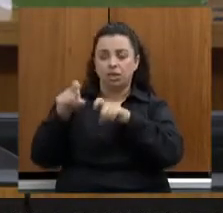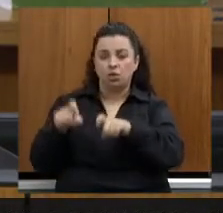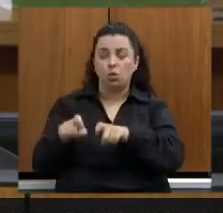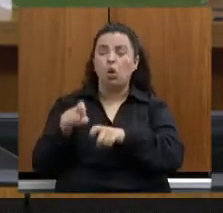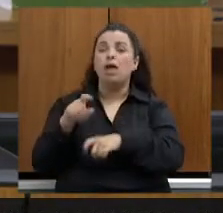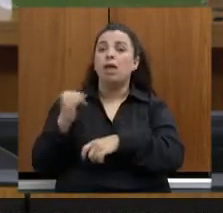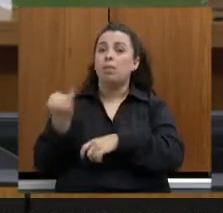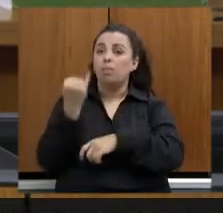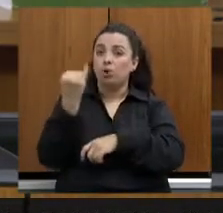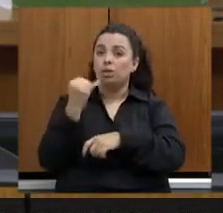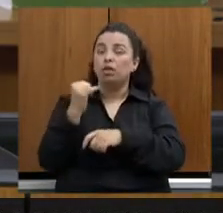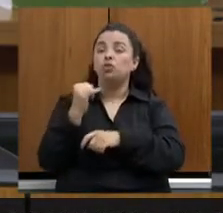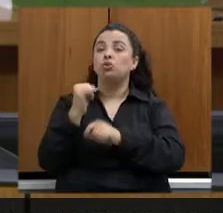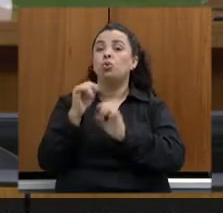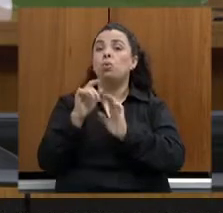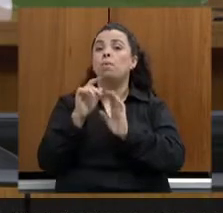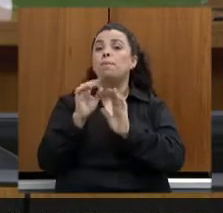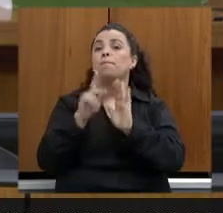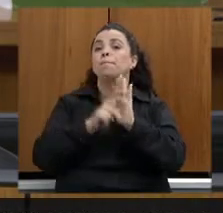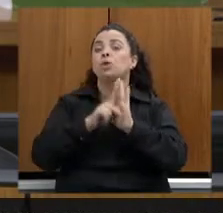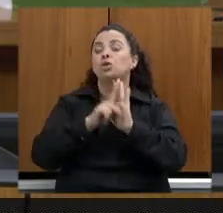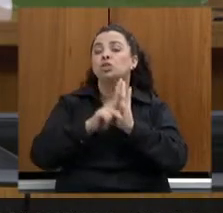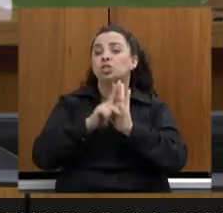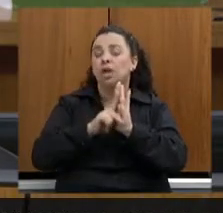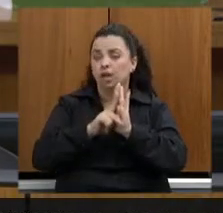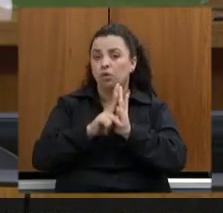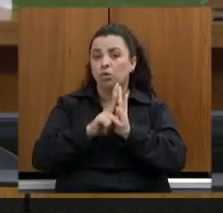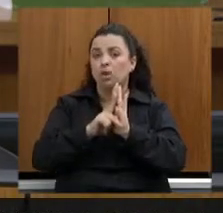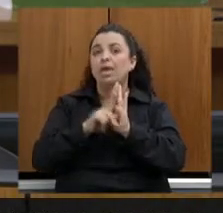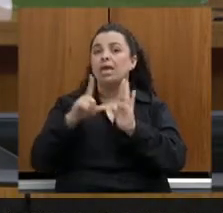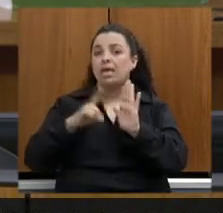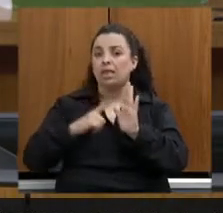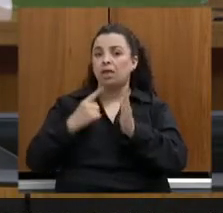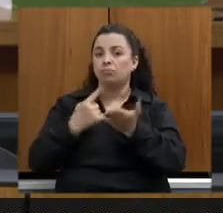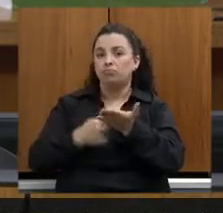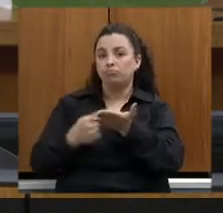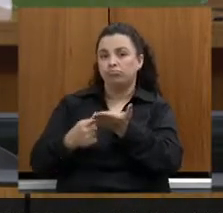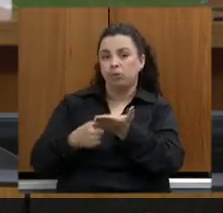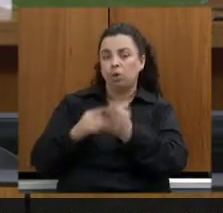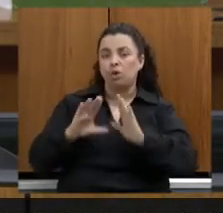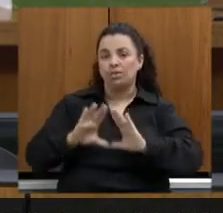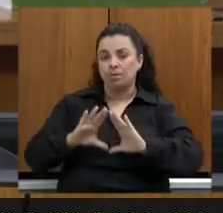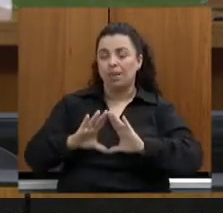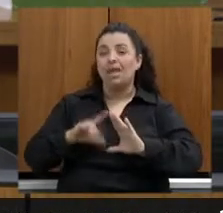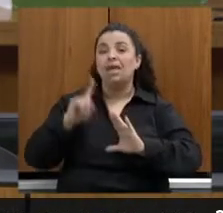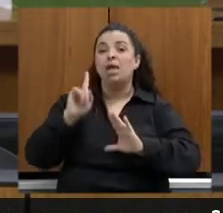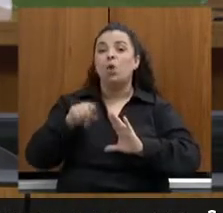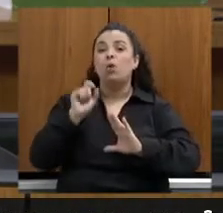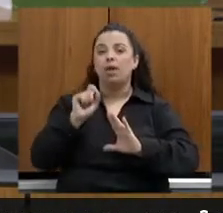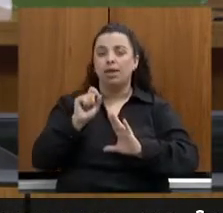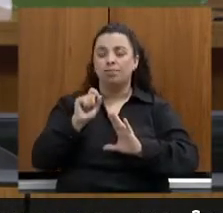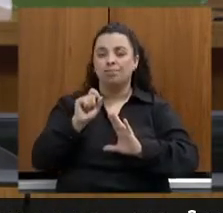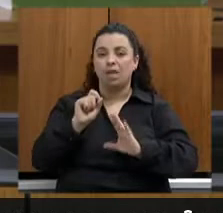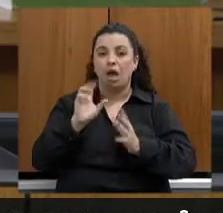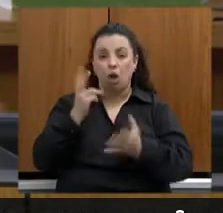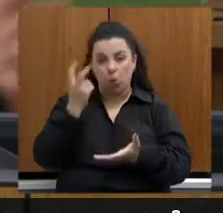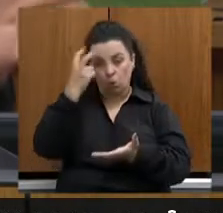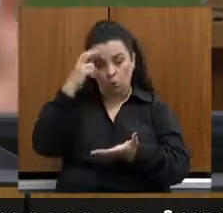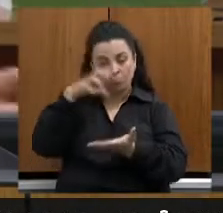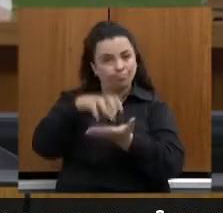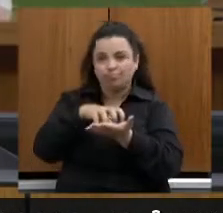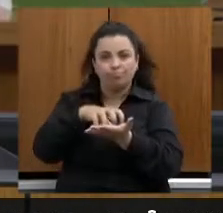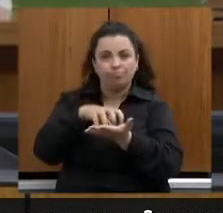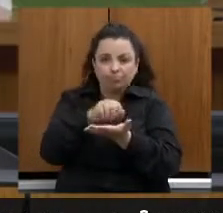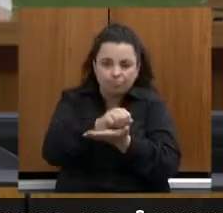tratando com a Assembleia do Decentra Cultura. O Decentra Cultura, ele vai possibilitar que os recursos,